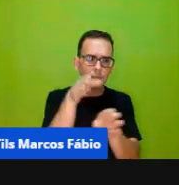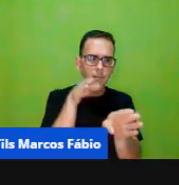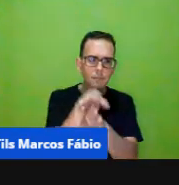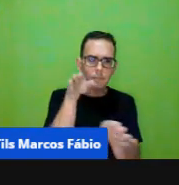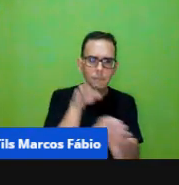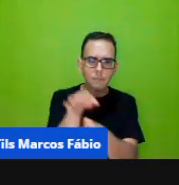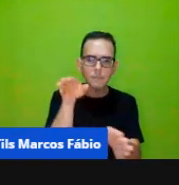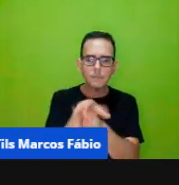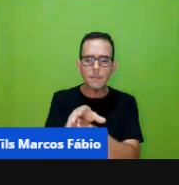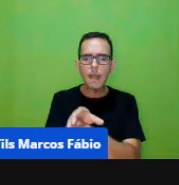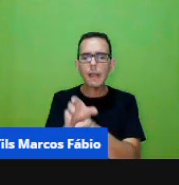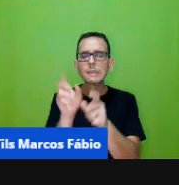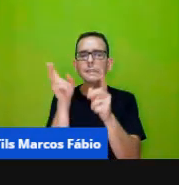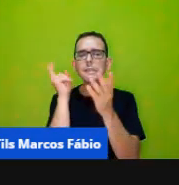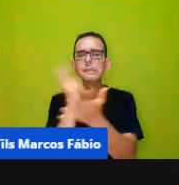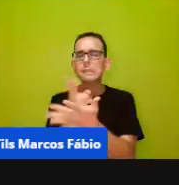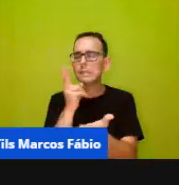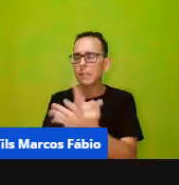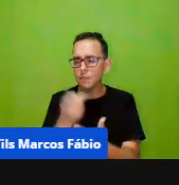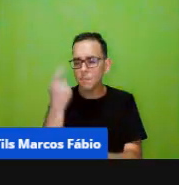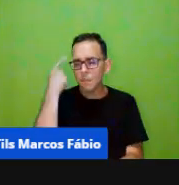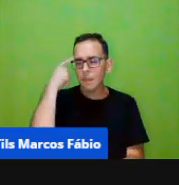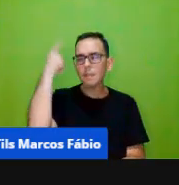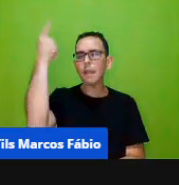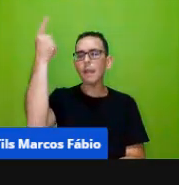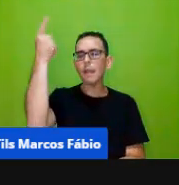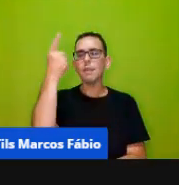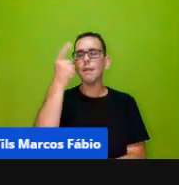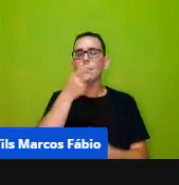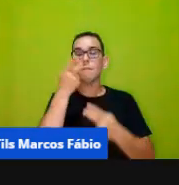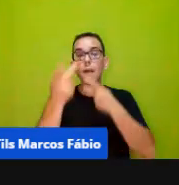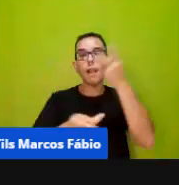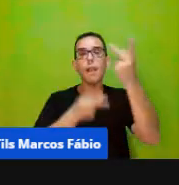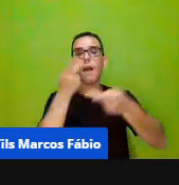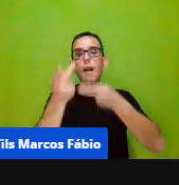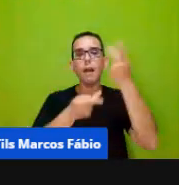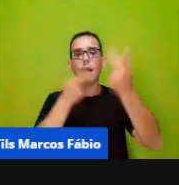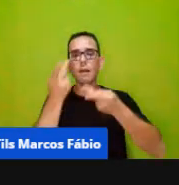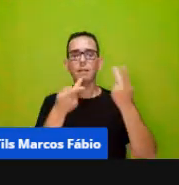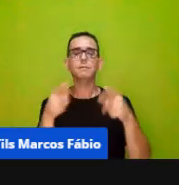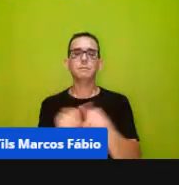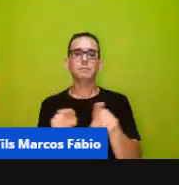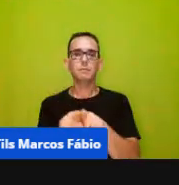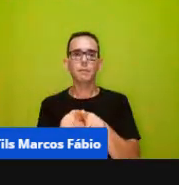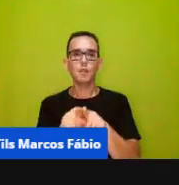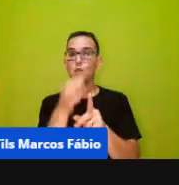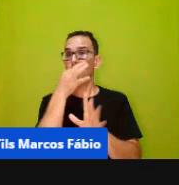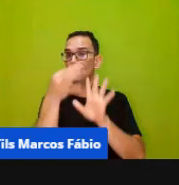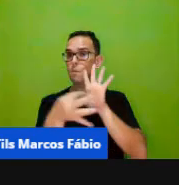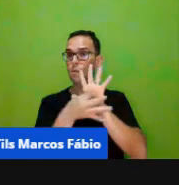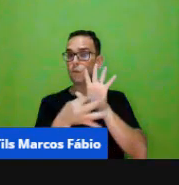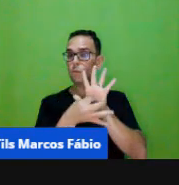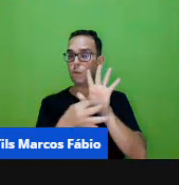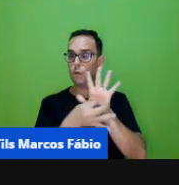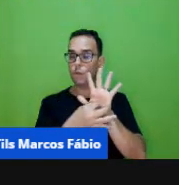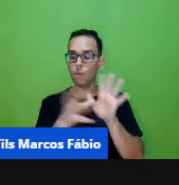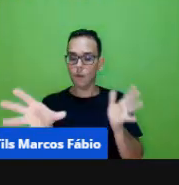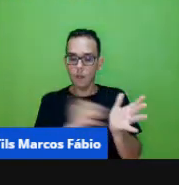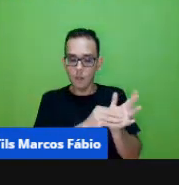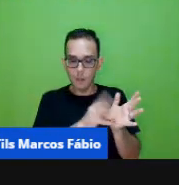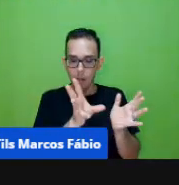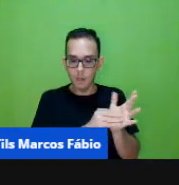verbalizar as suas ideias e os seus pensamentos e também propor registros, né,